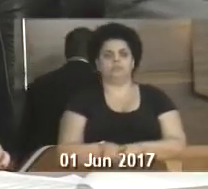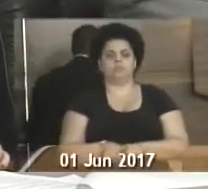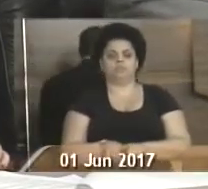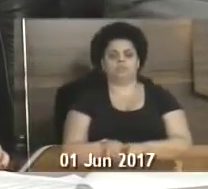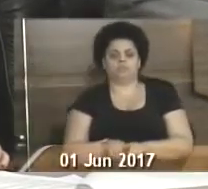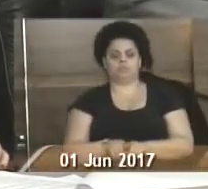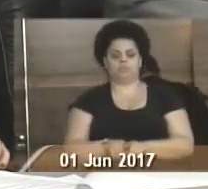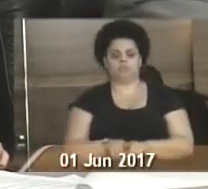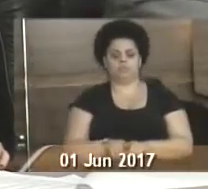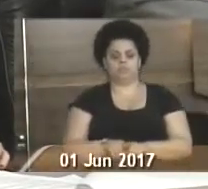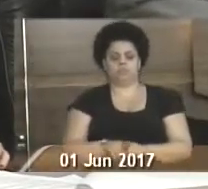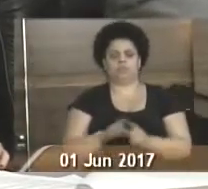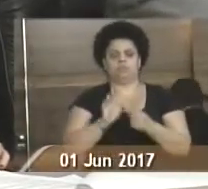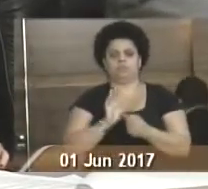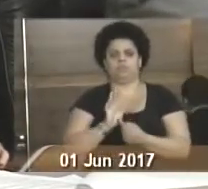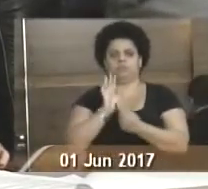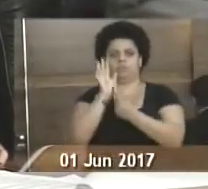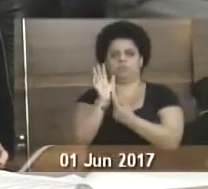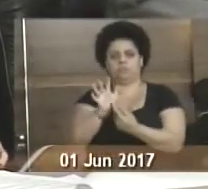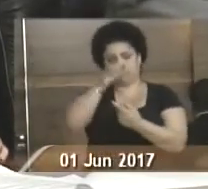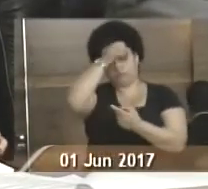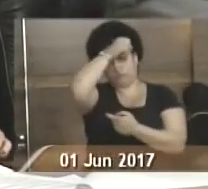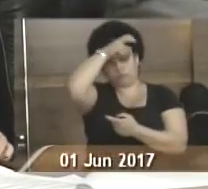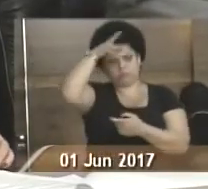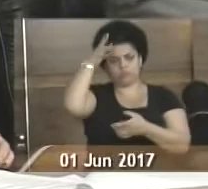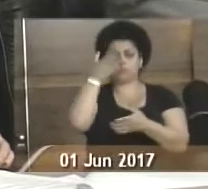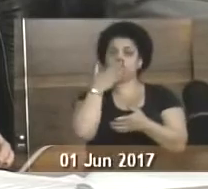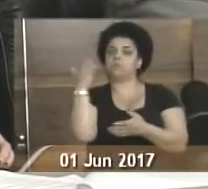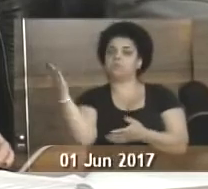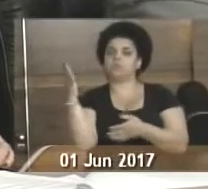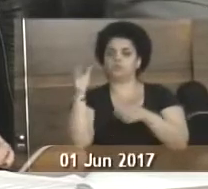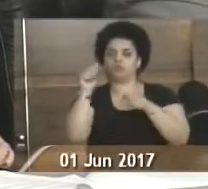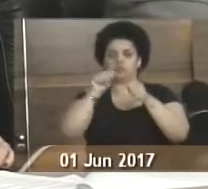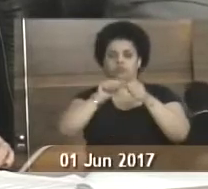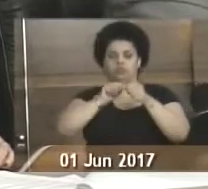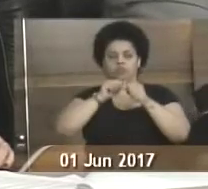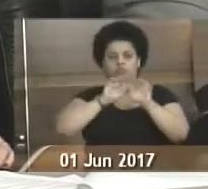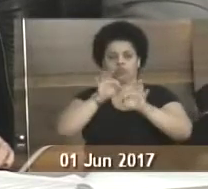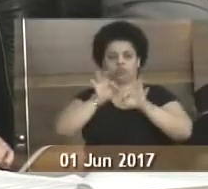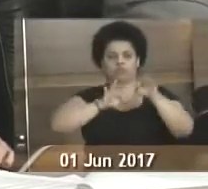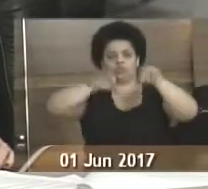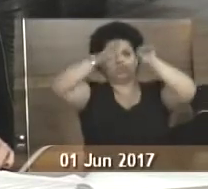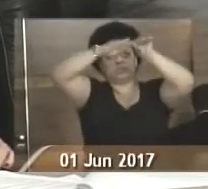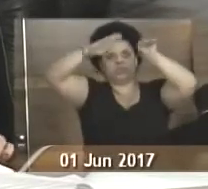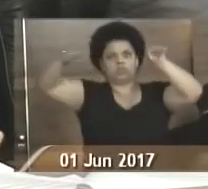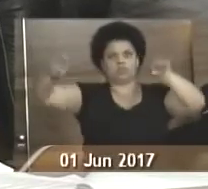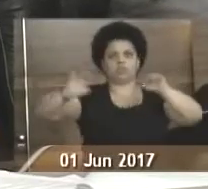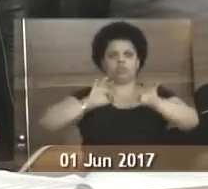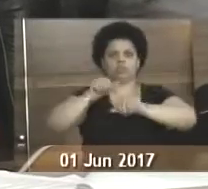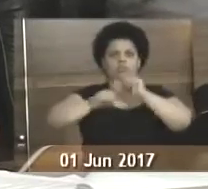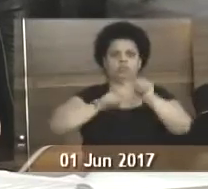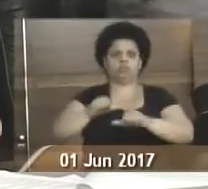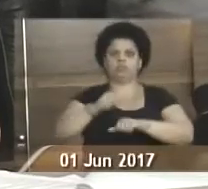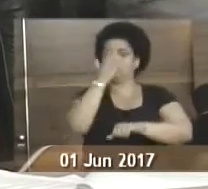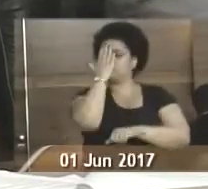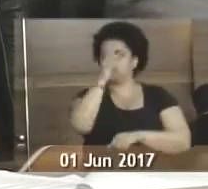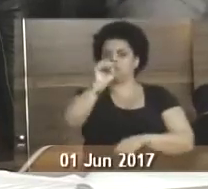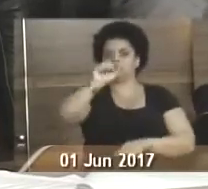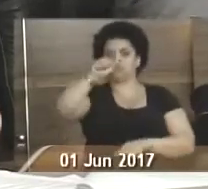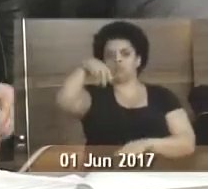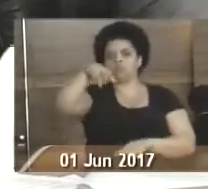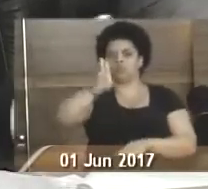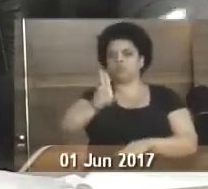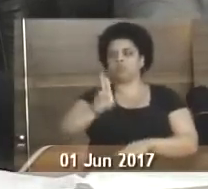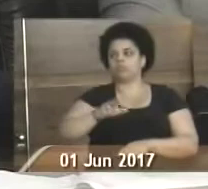Veiga, indicando ao prefeito municipal a reforma do telhado do prédio da Secretaria de Saúde em frente ao SAMU, na Rua